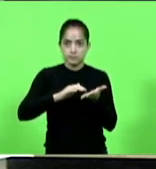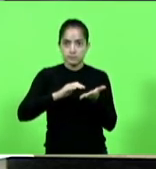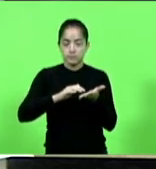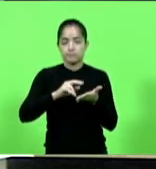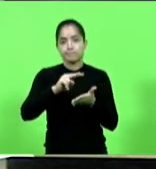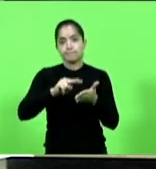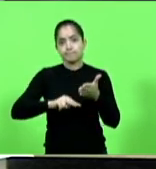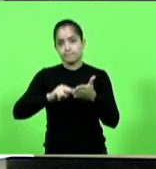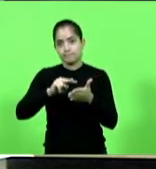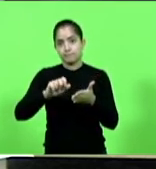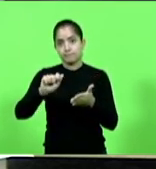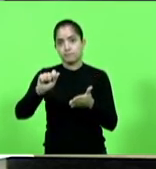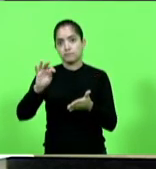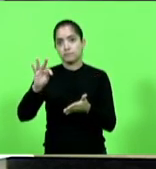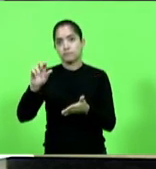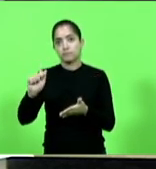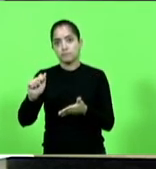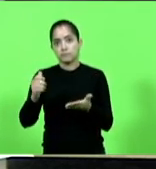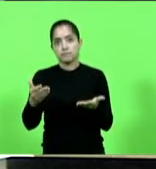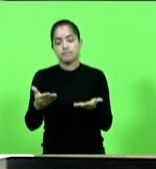lavrei a presente ata.